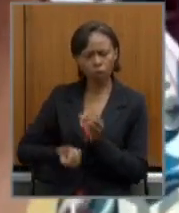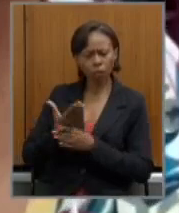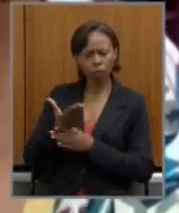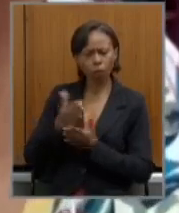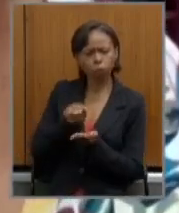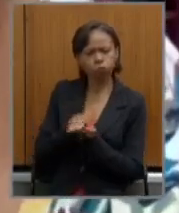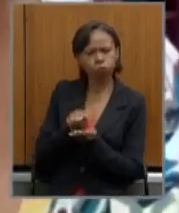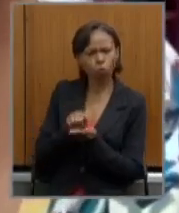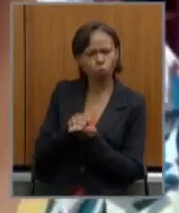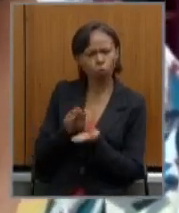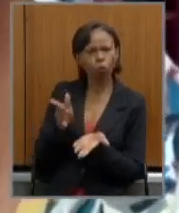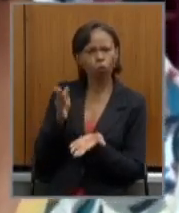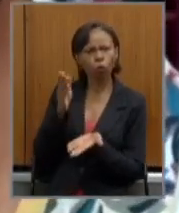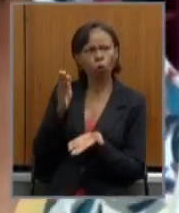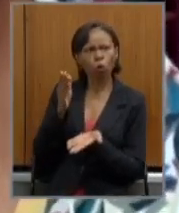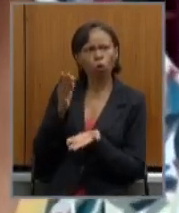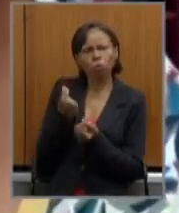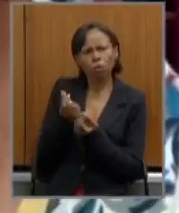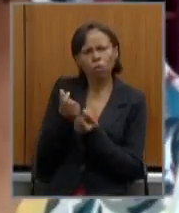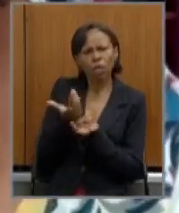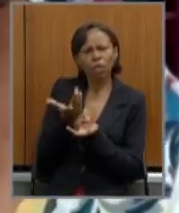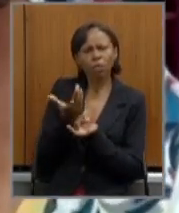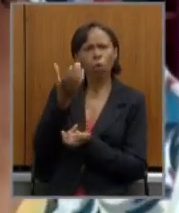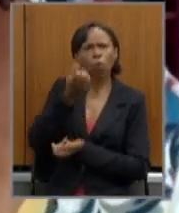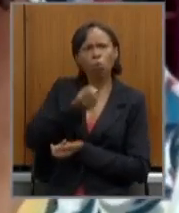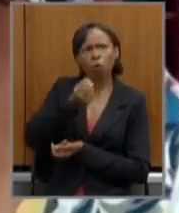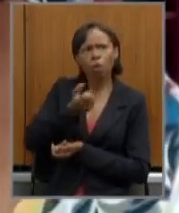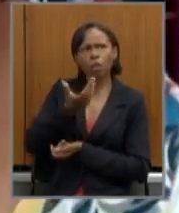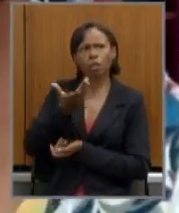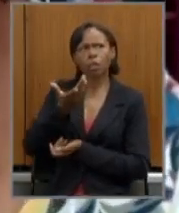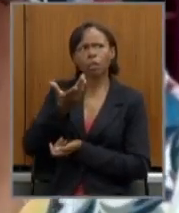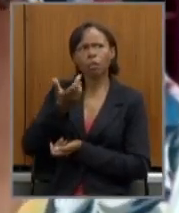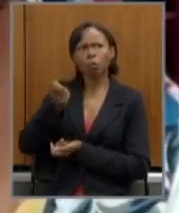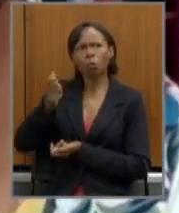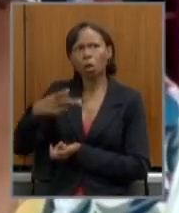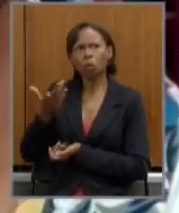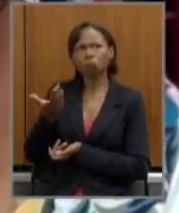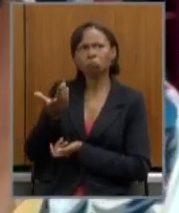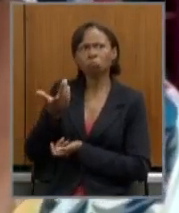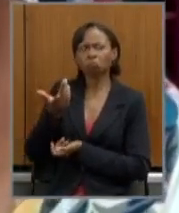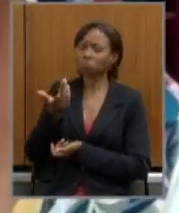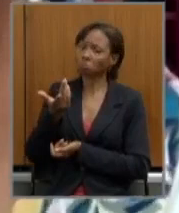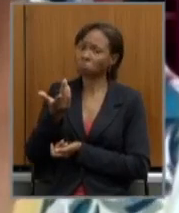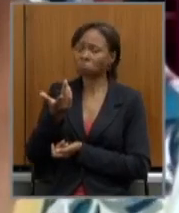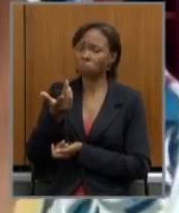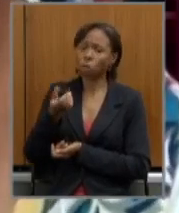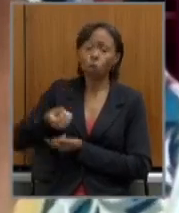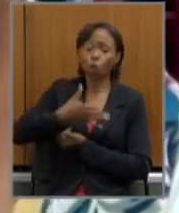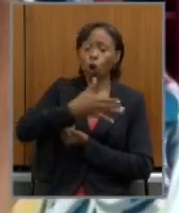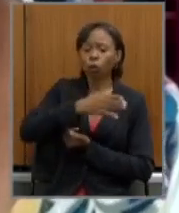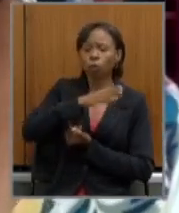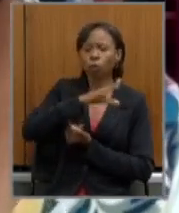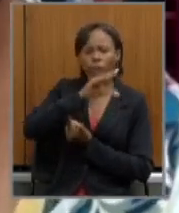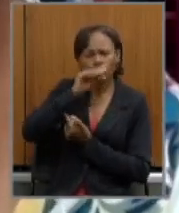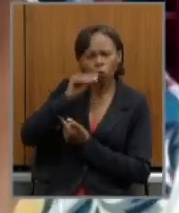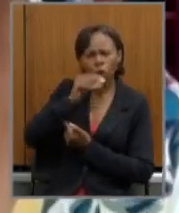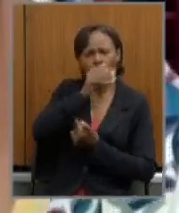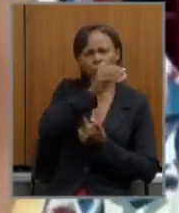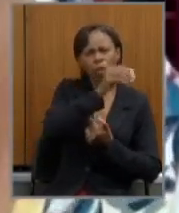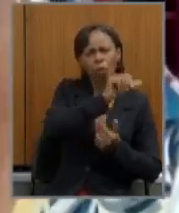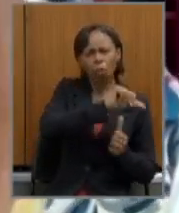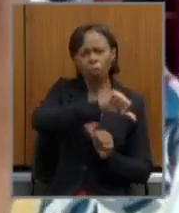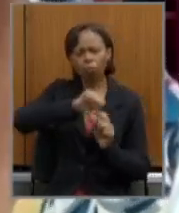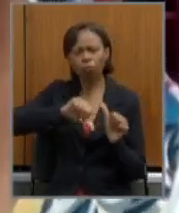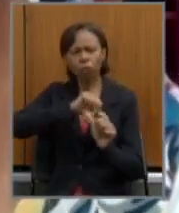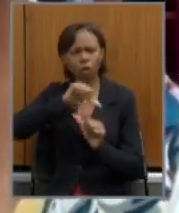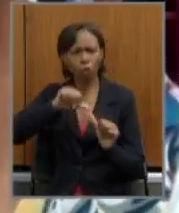aposentados os especialistas e os trabalhadores da ativa e os novos servidores migrarem com as suas novas